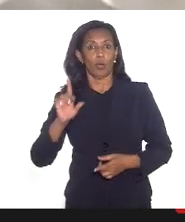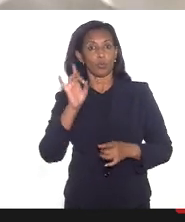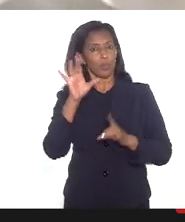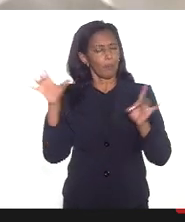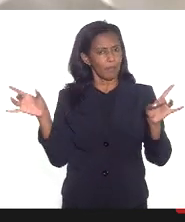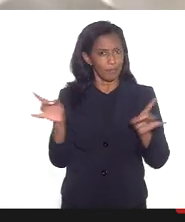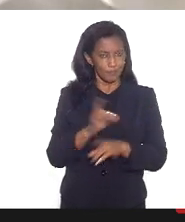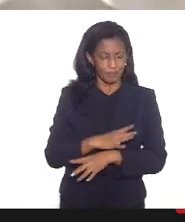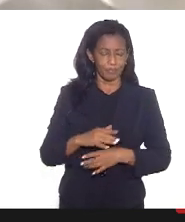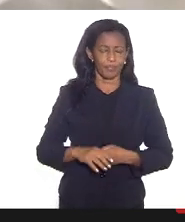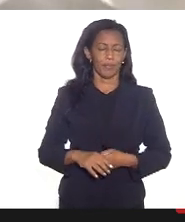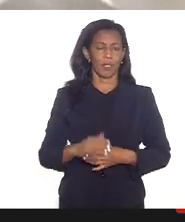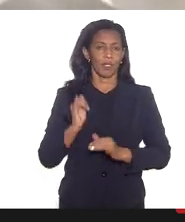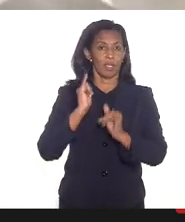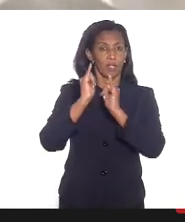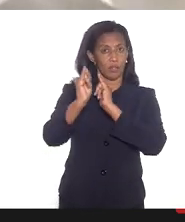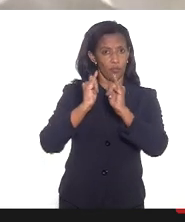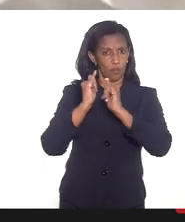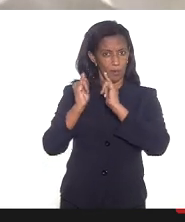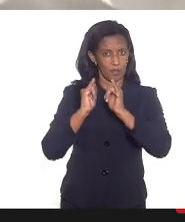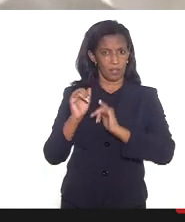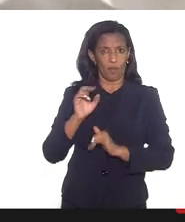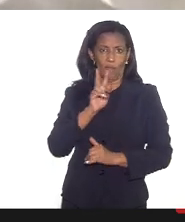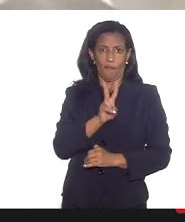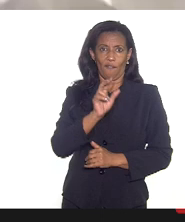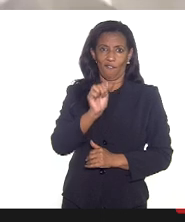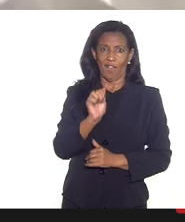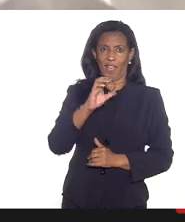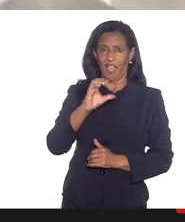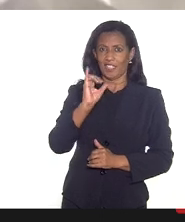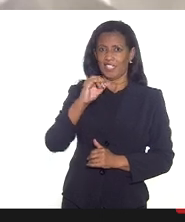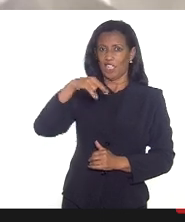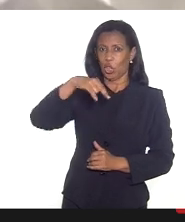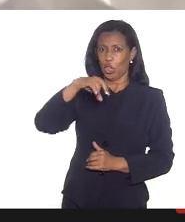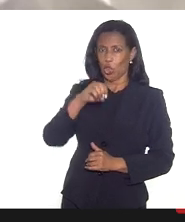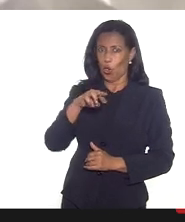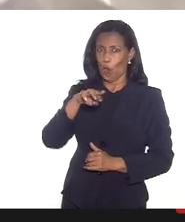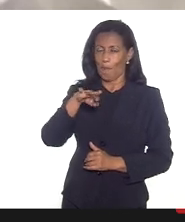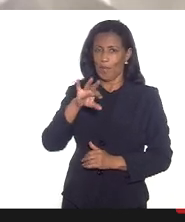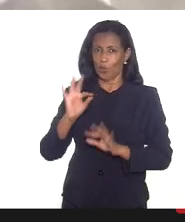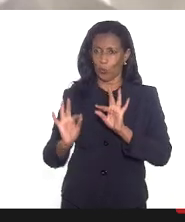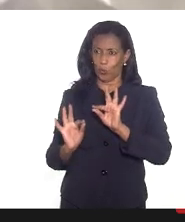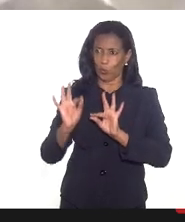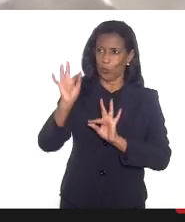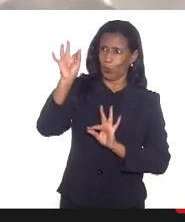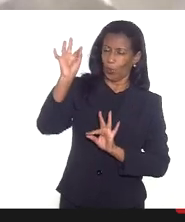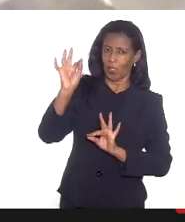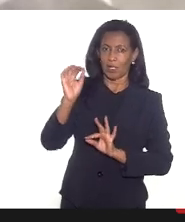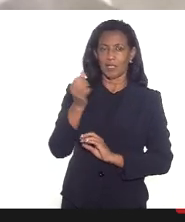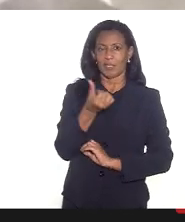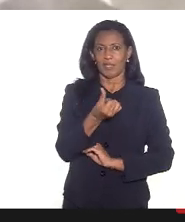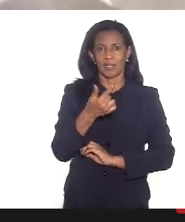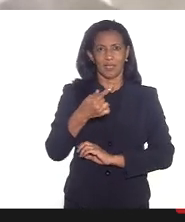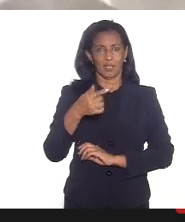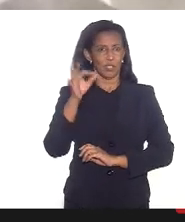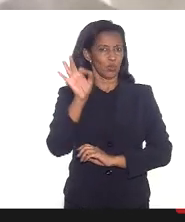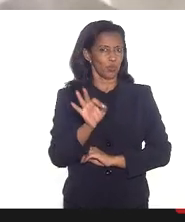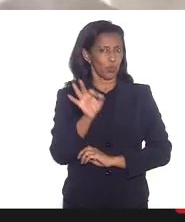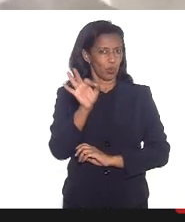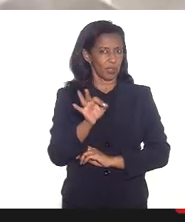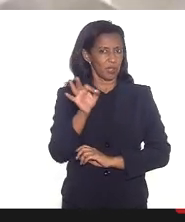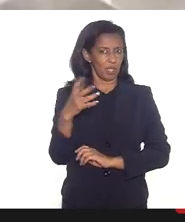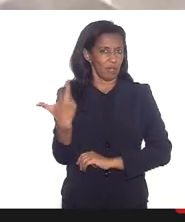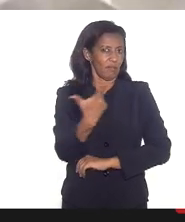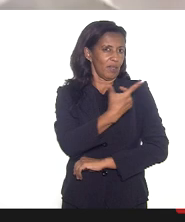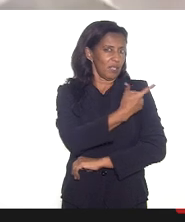terminar segundo dados do vacinômetro do Ministério da Saúde 67.8 das vacinas